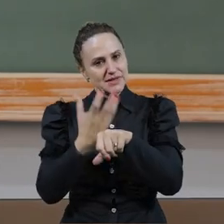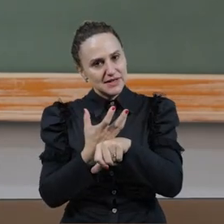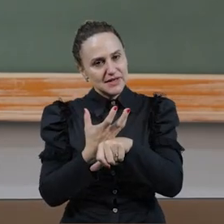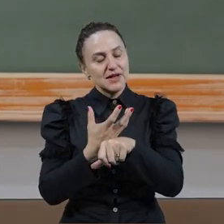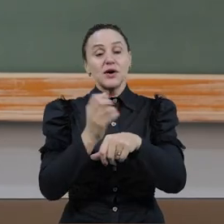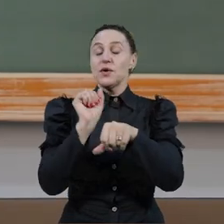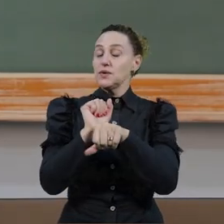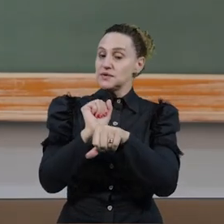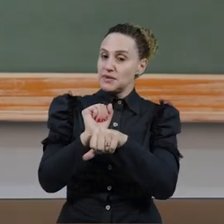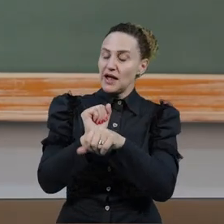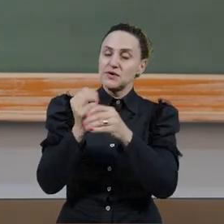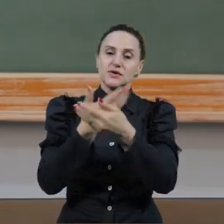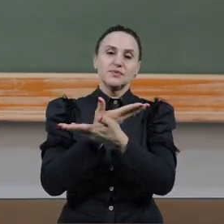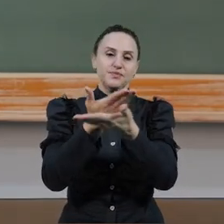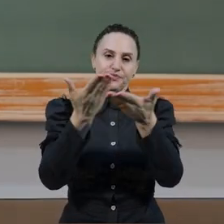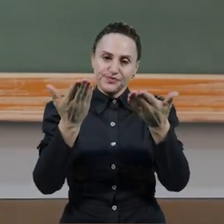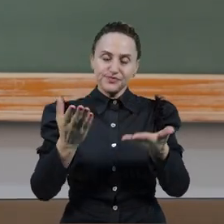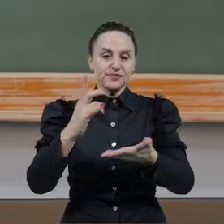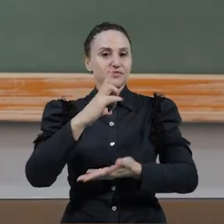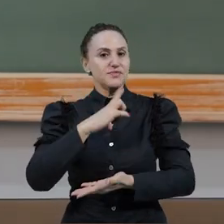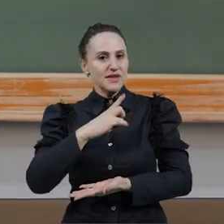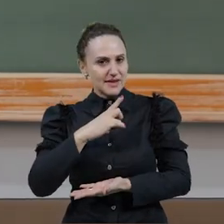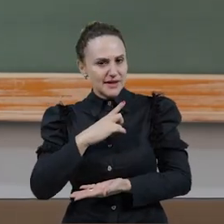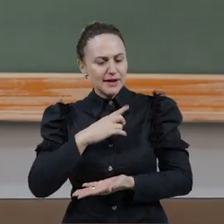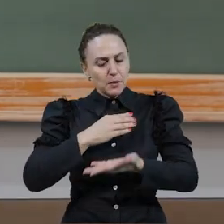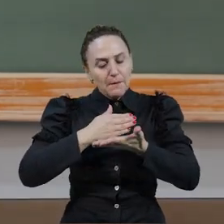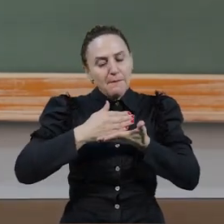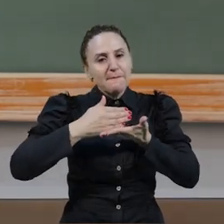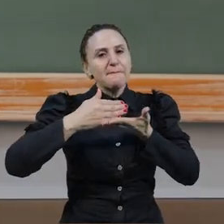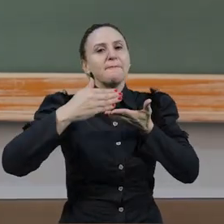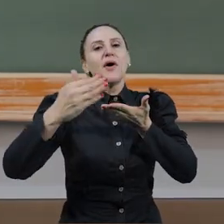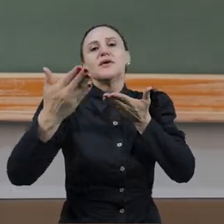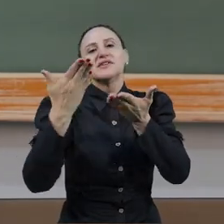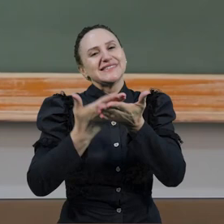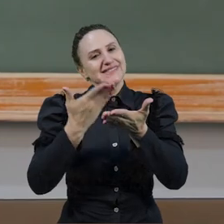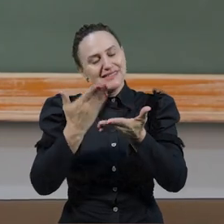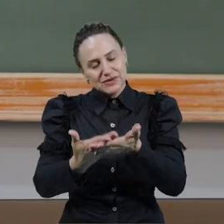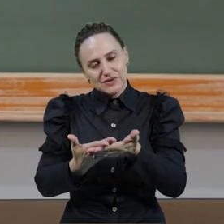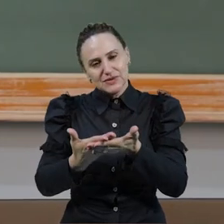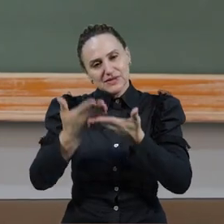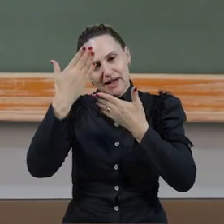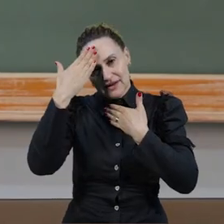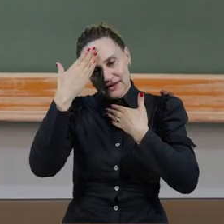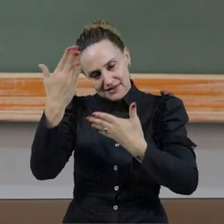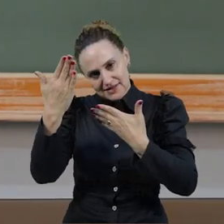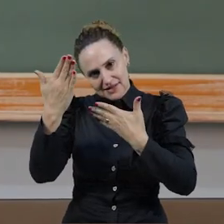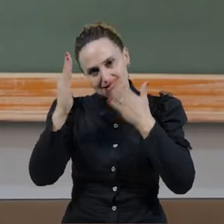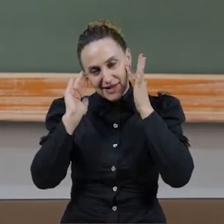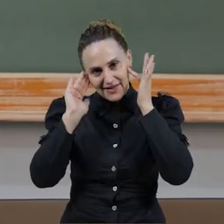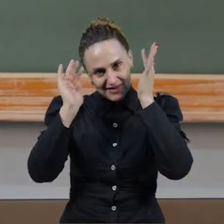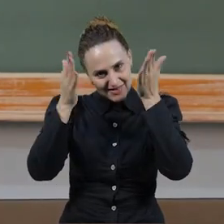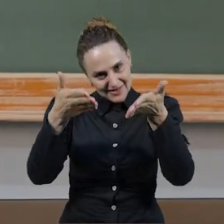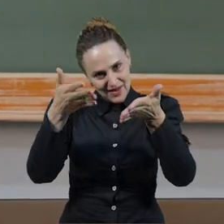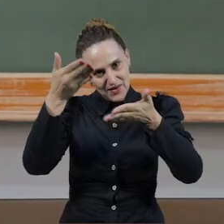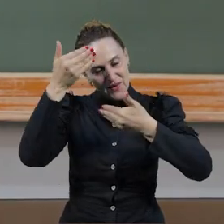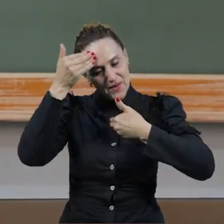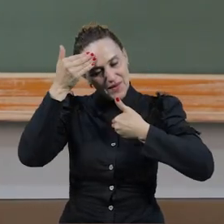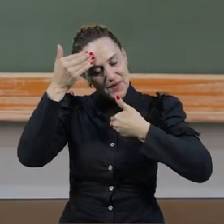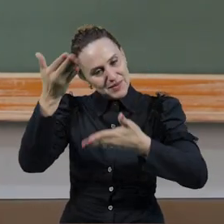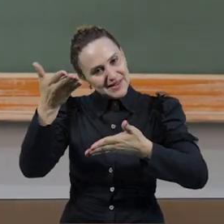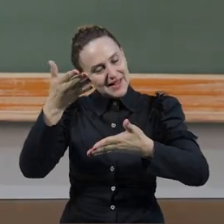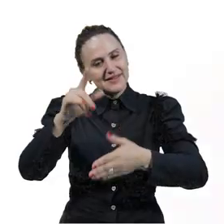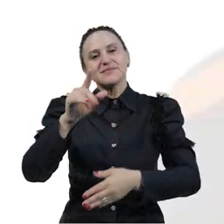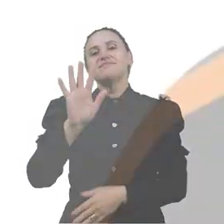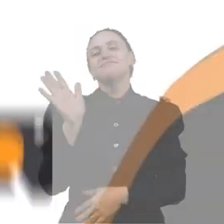com isso, espero que todos tenham um bom percurso, bons estudos. Agradeço a atenção. Muito obrigada.